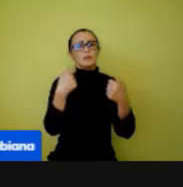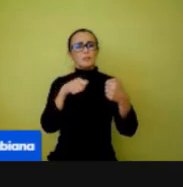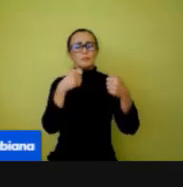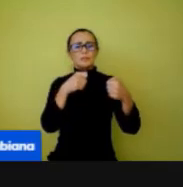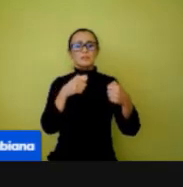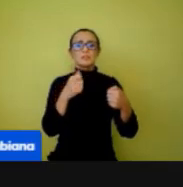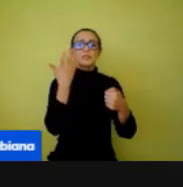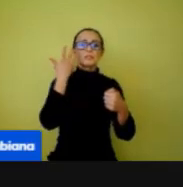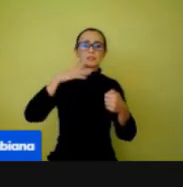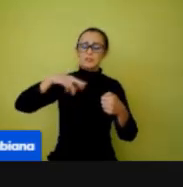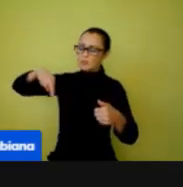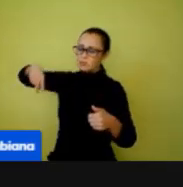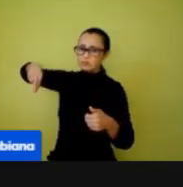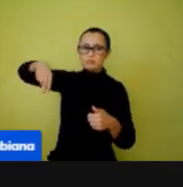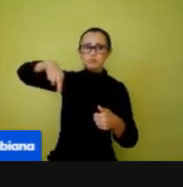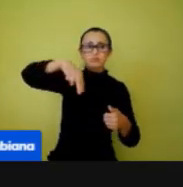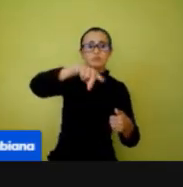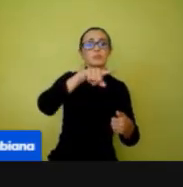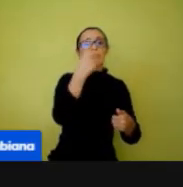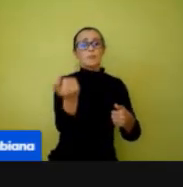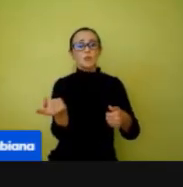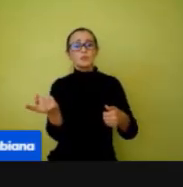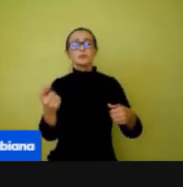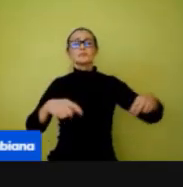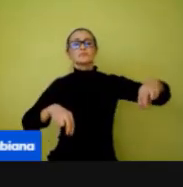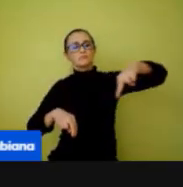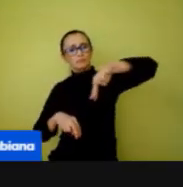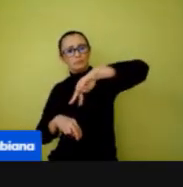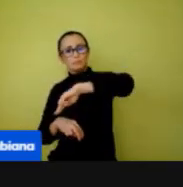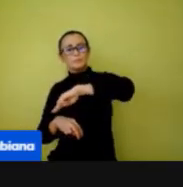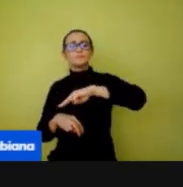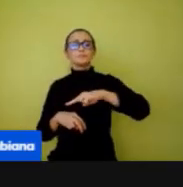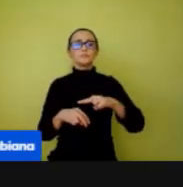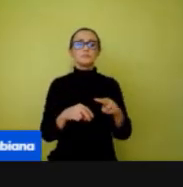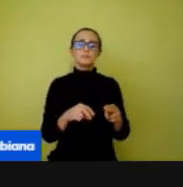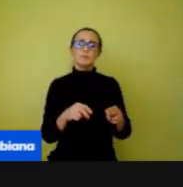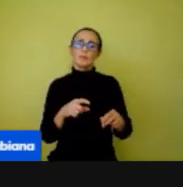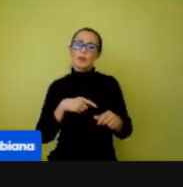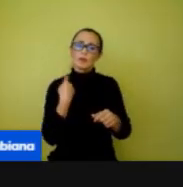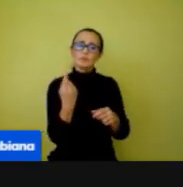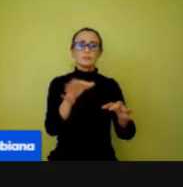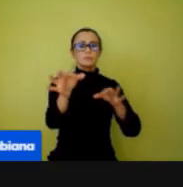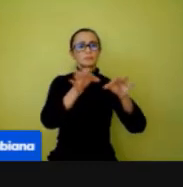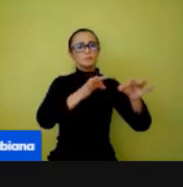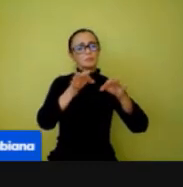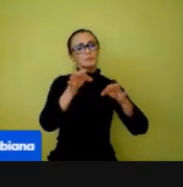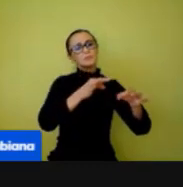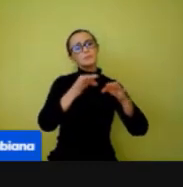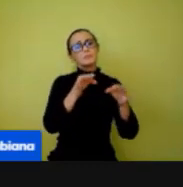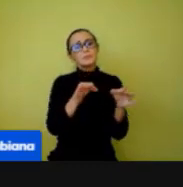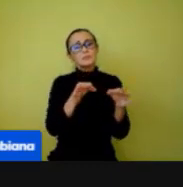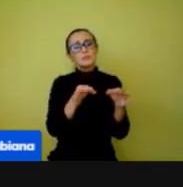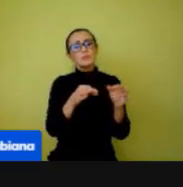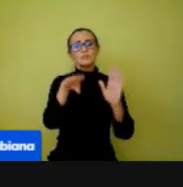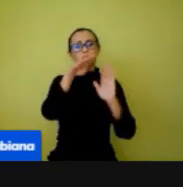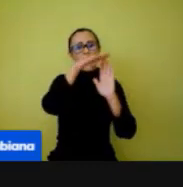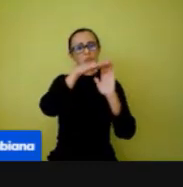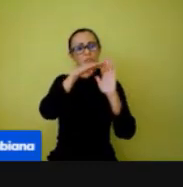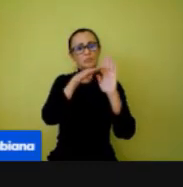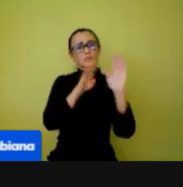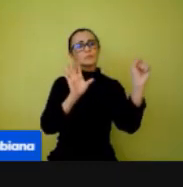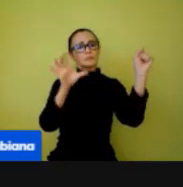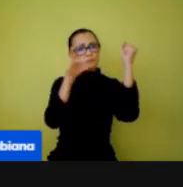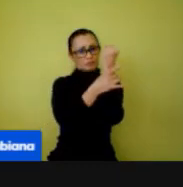voltar. Nós elaboramos a equipe técnica, nós elaboramos os protocolos de biossegurança. Próximo slide.